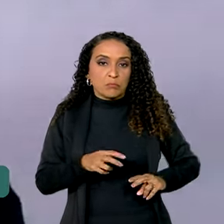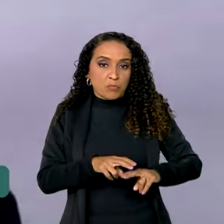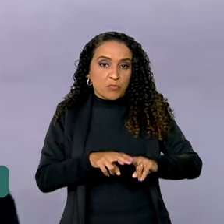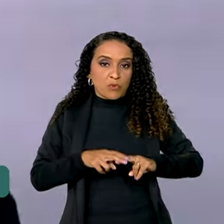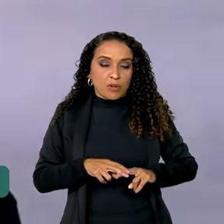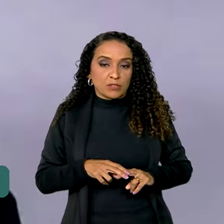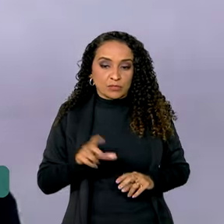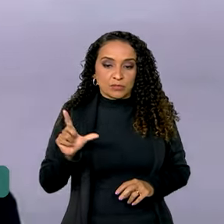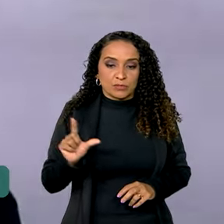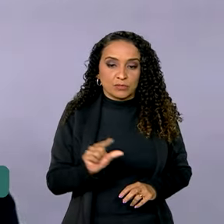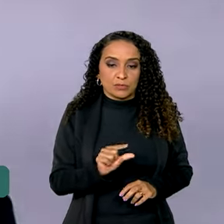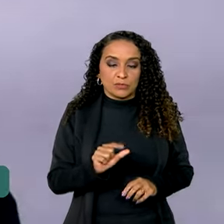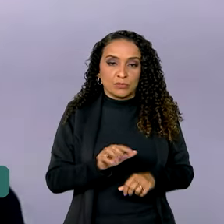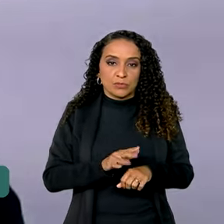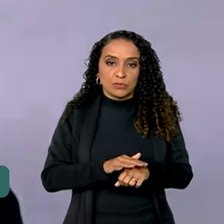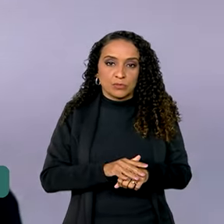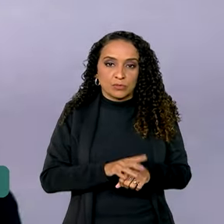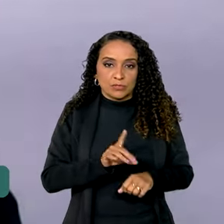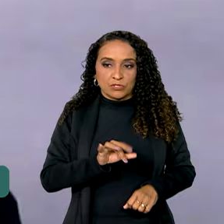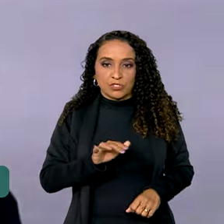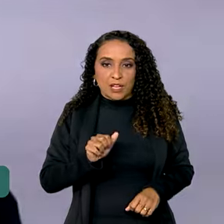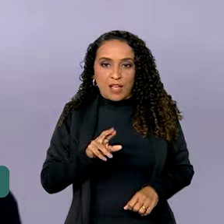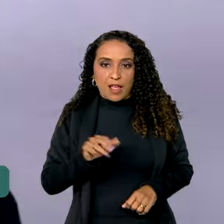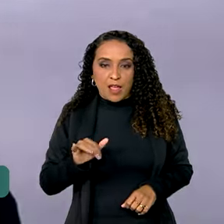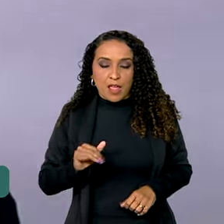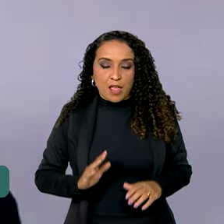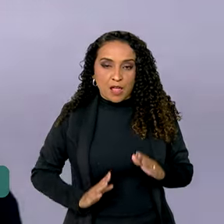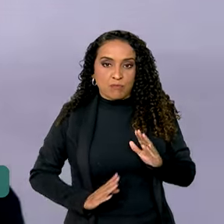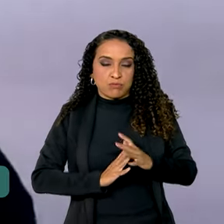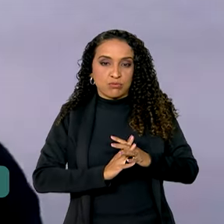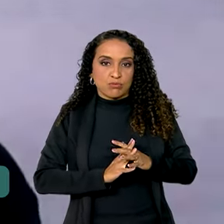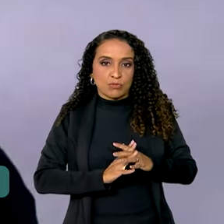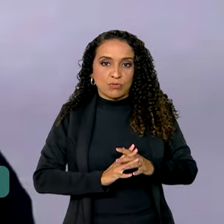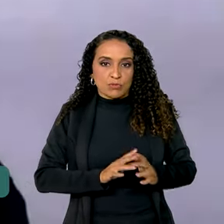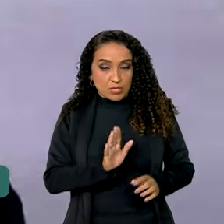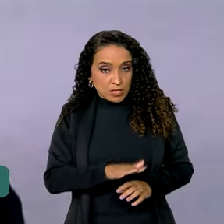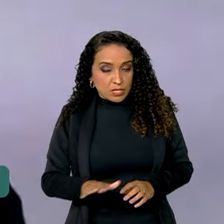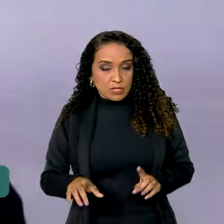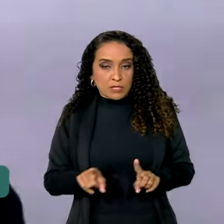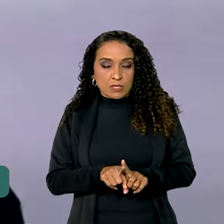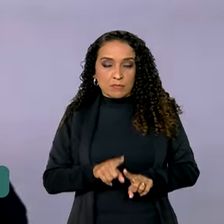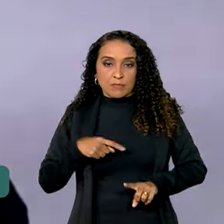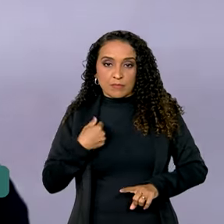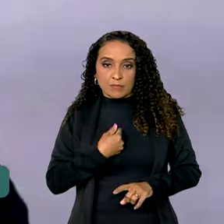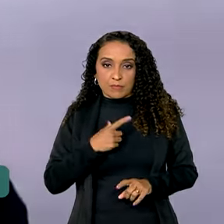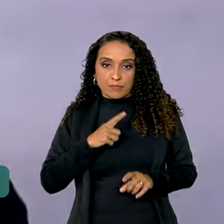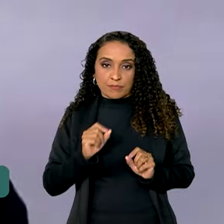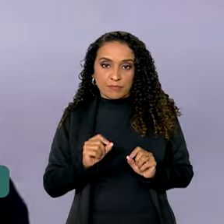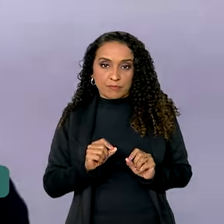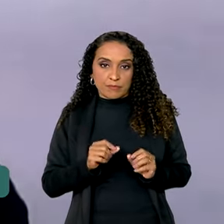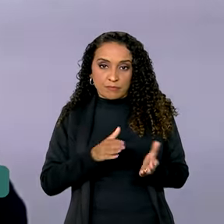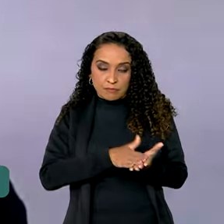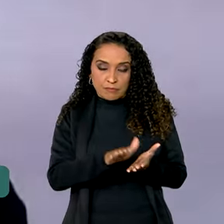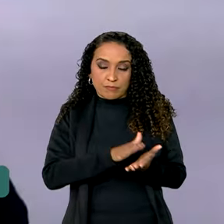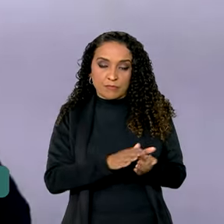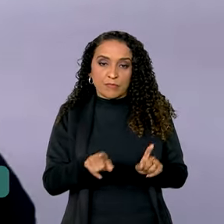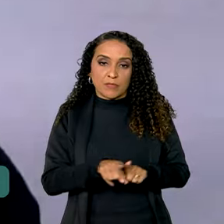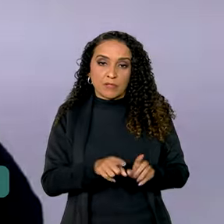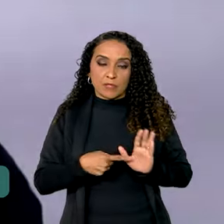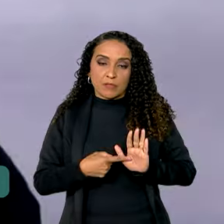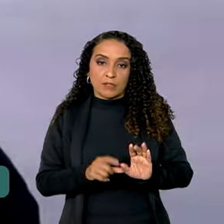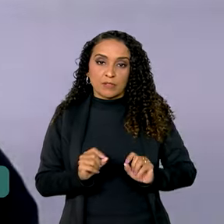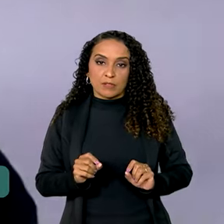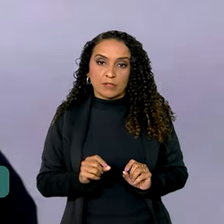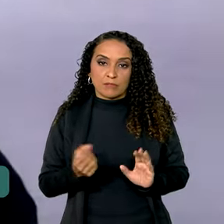da redução da doença diarreica aguda entre crianças. Nós temos publicações que apontam